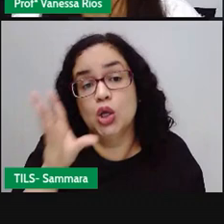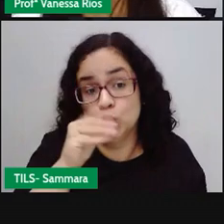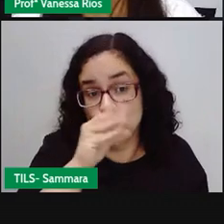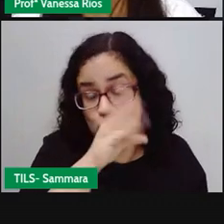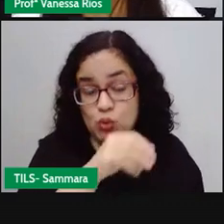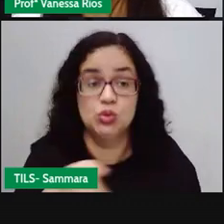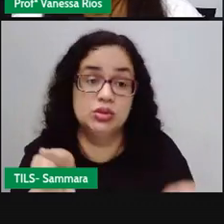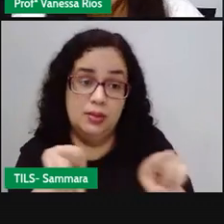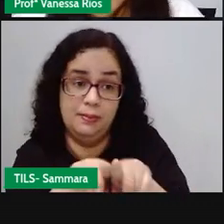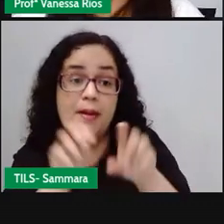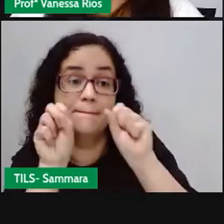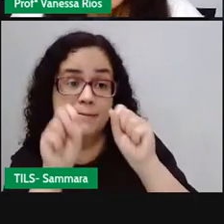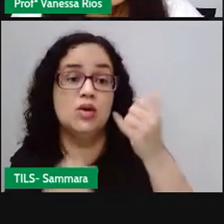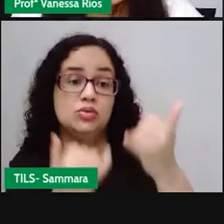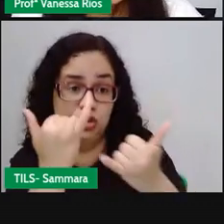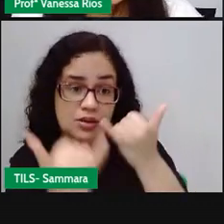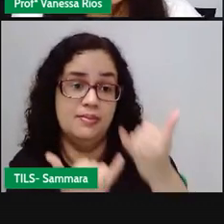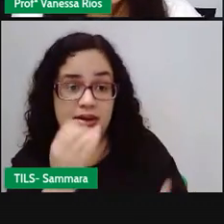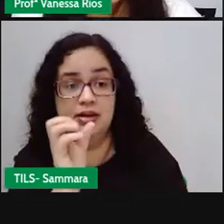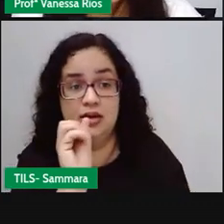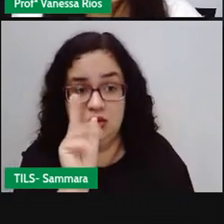podem brincar, certo?